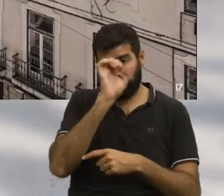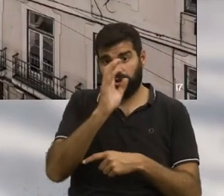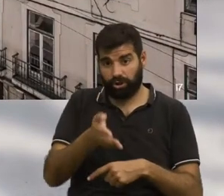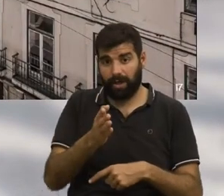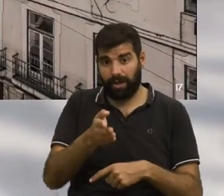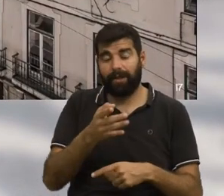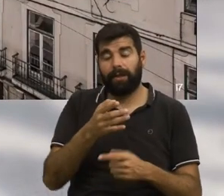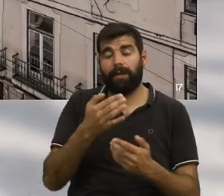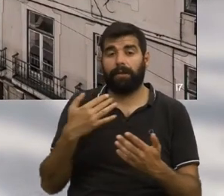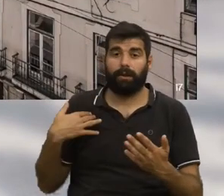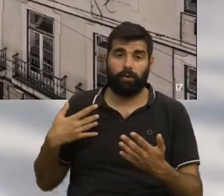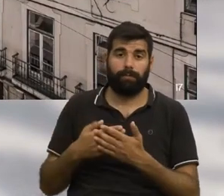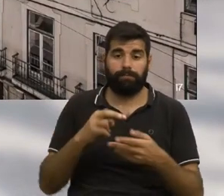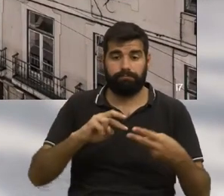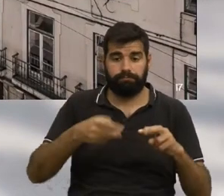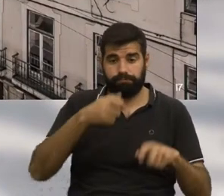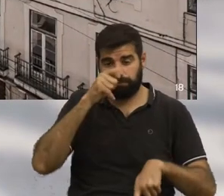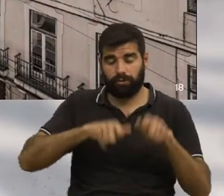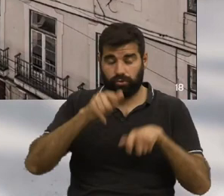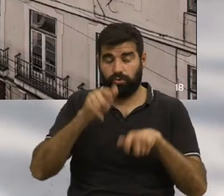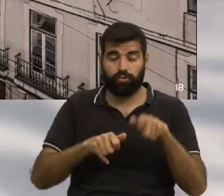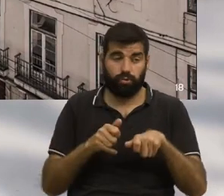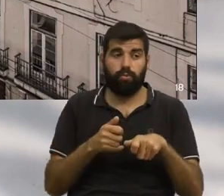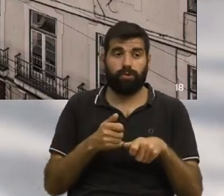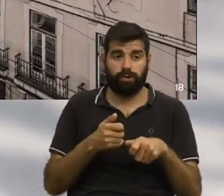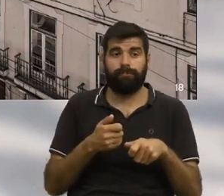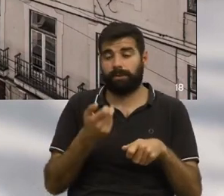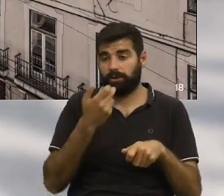recebemos muito e bom feedback dos munícipes, é a Rua da Prata.